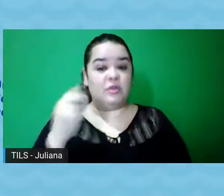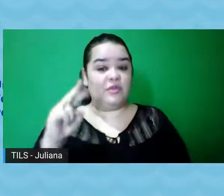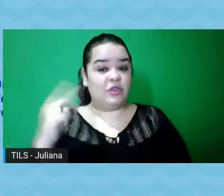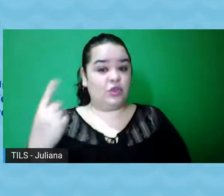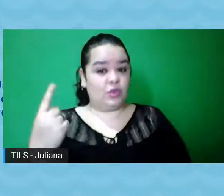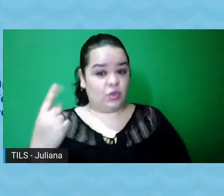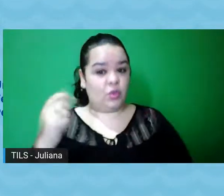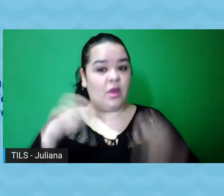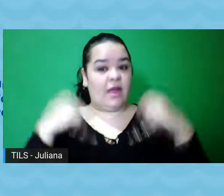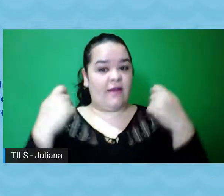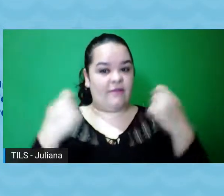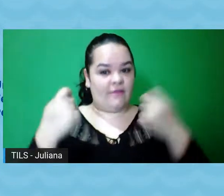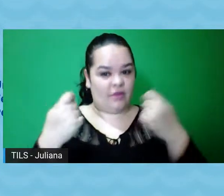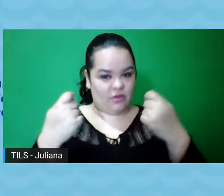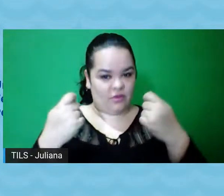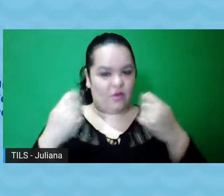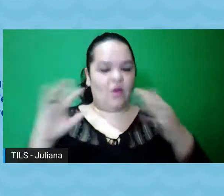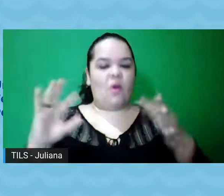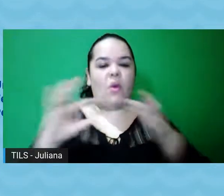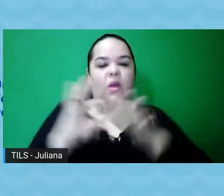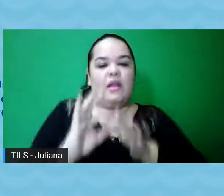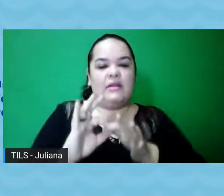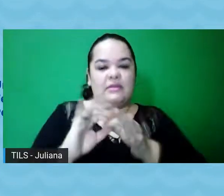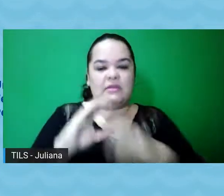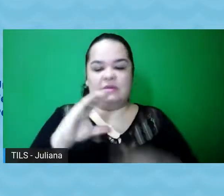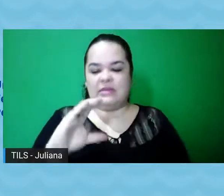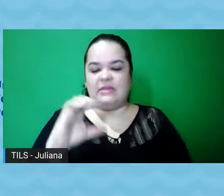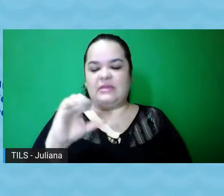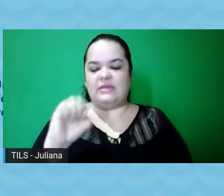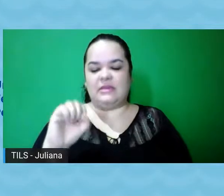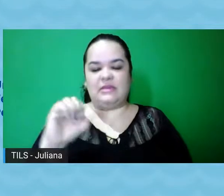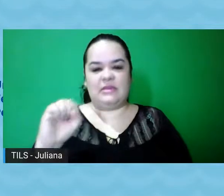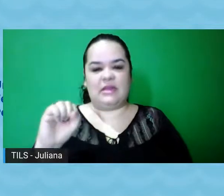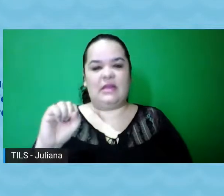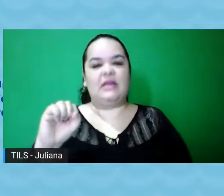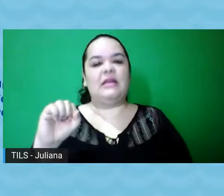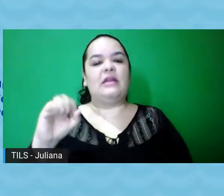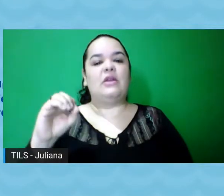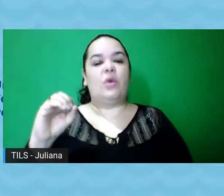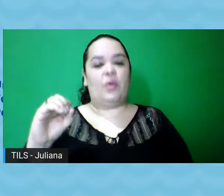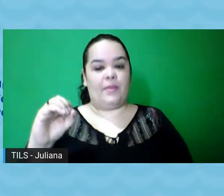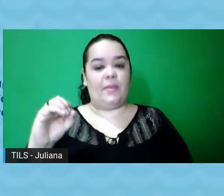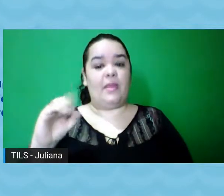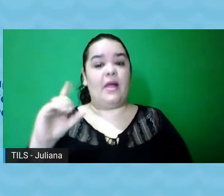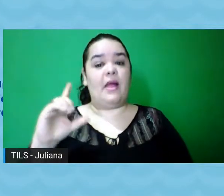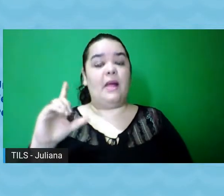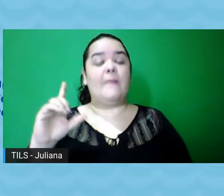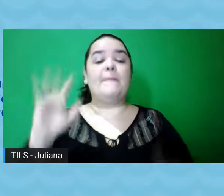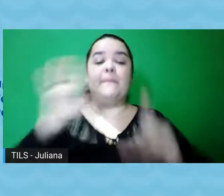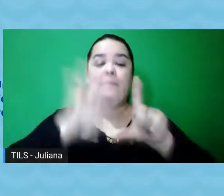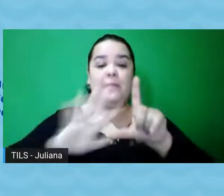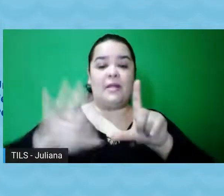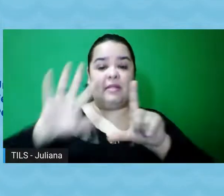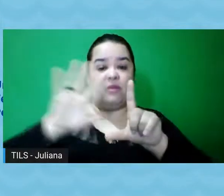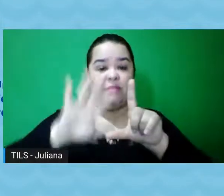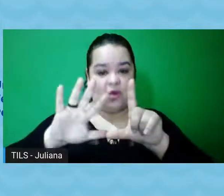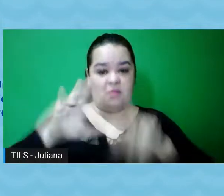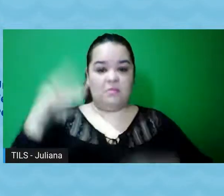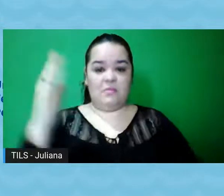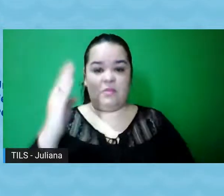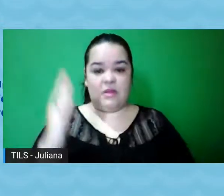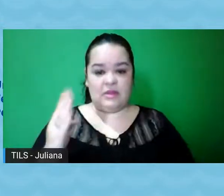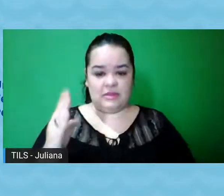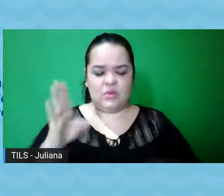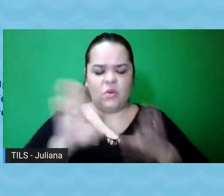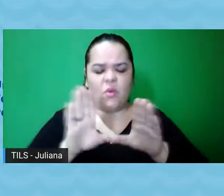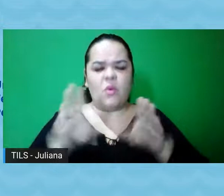CCSO com o tema Plataforma Brasil e os Comitês de Ética na Pesquisa. O evento é